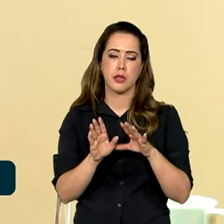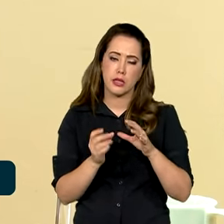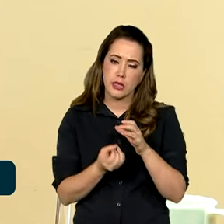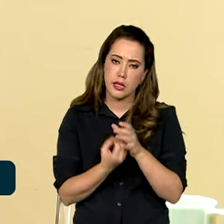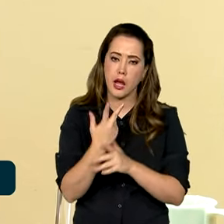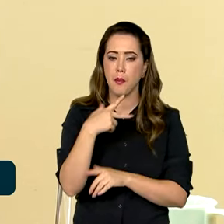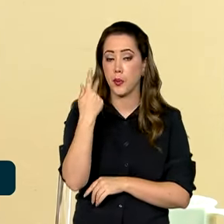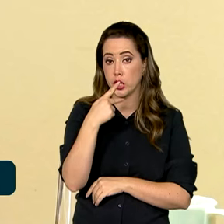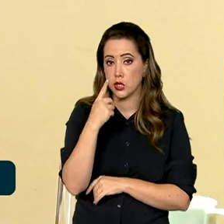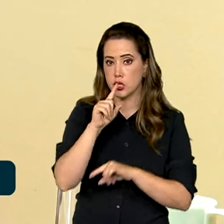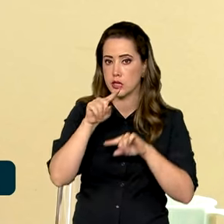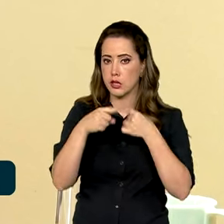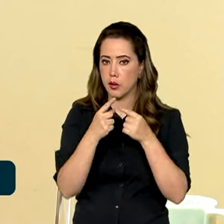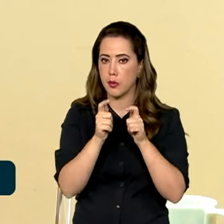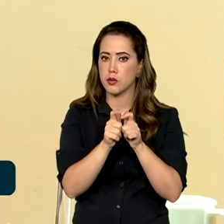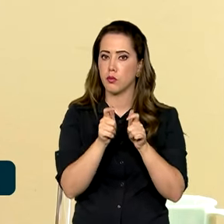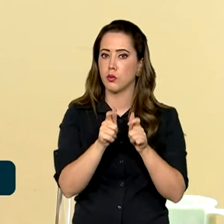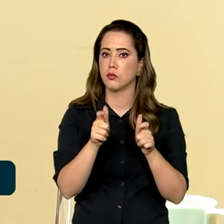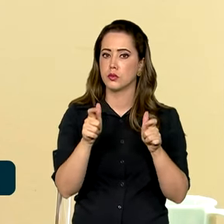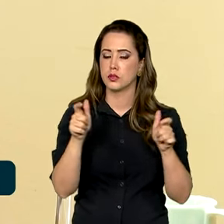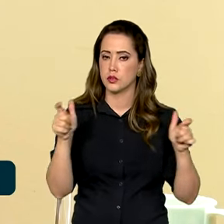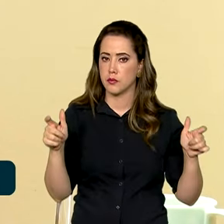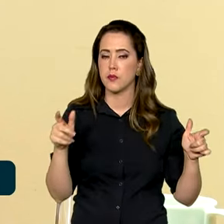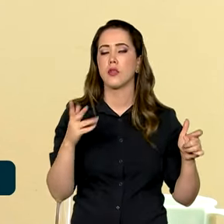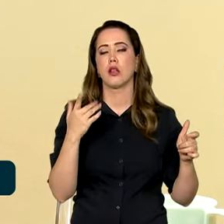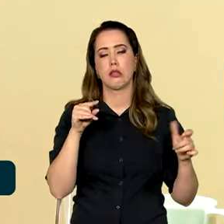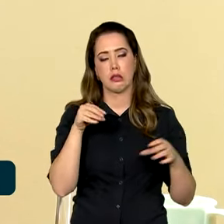depois ganharam escala nos governos do presidente Lula.